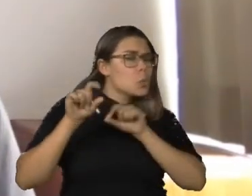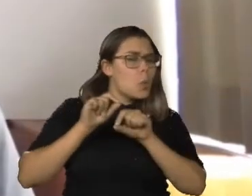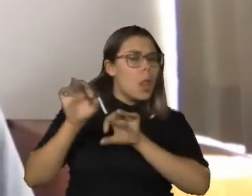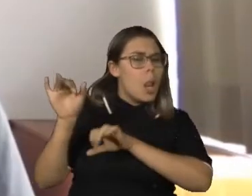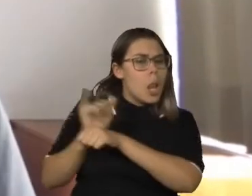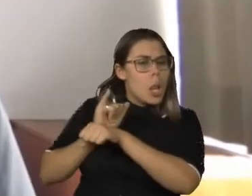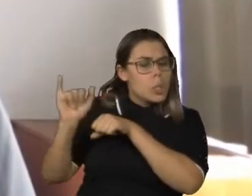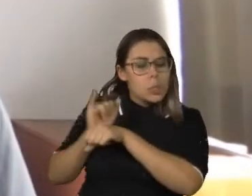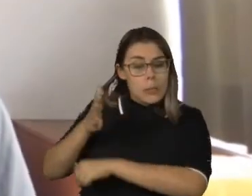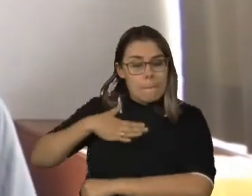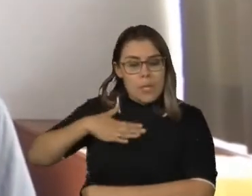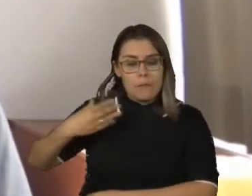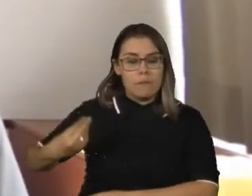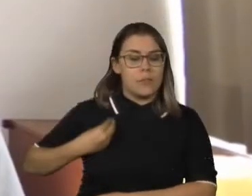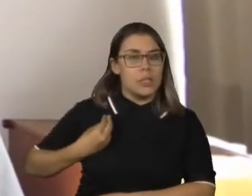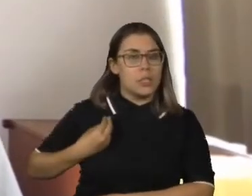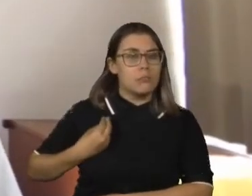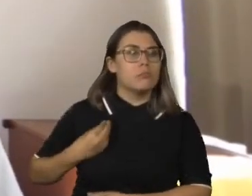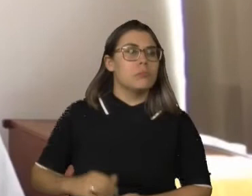ele também tinha uma deficiência.